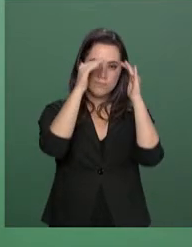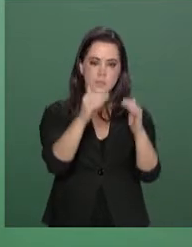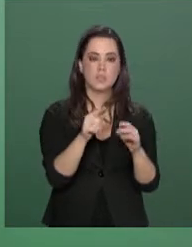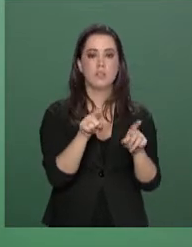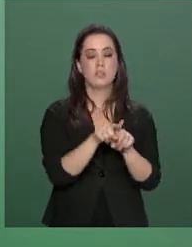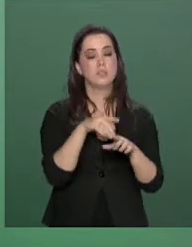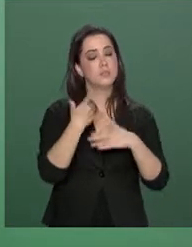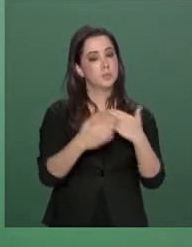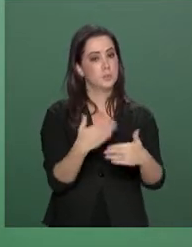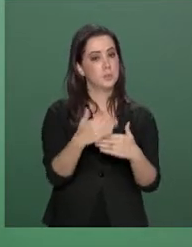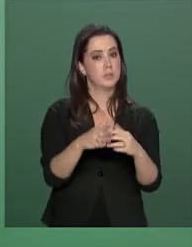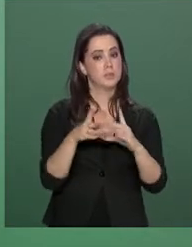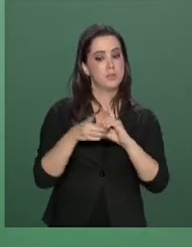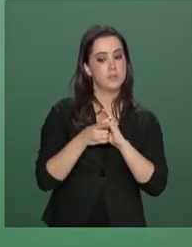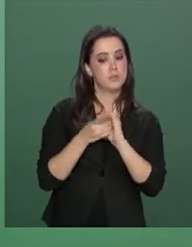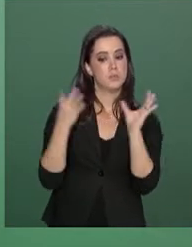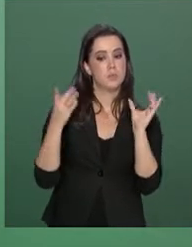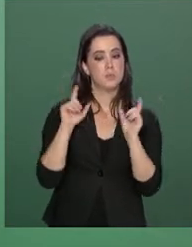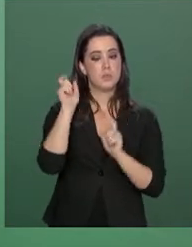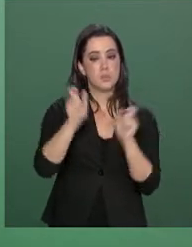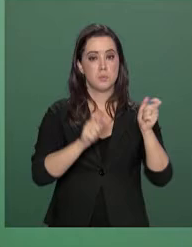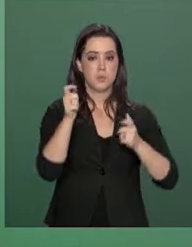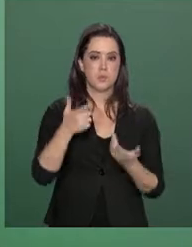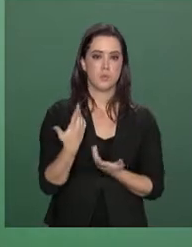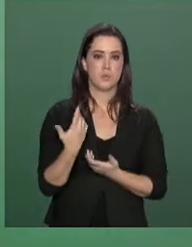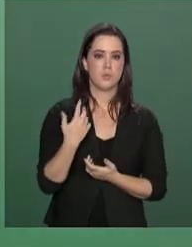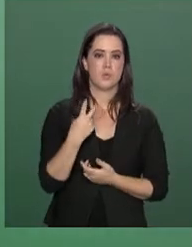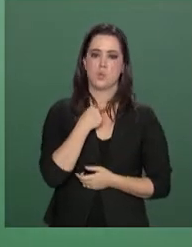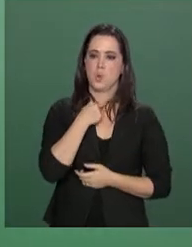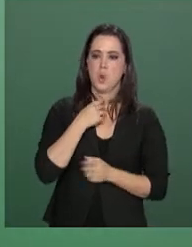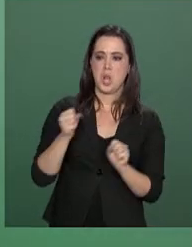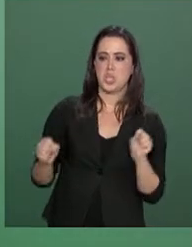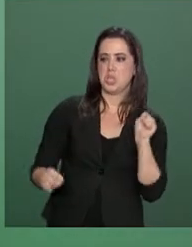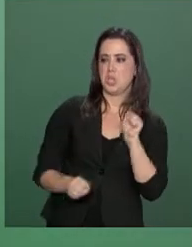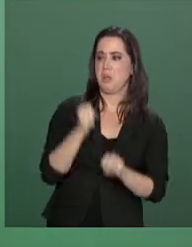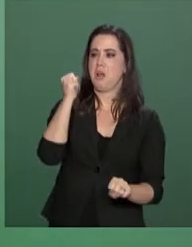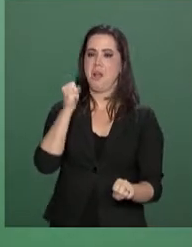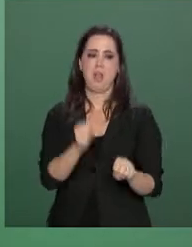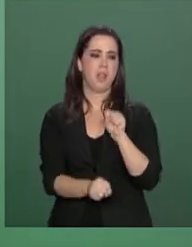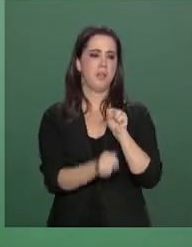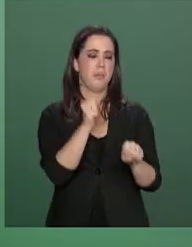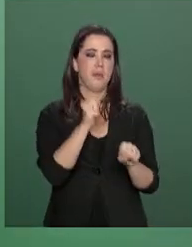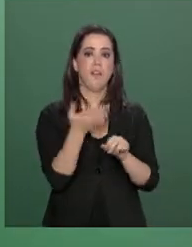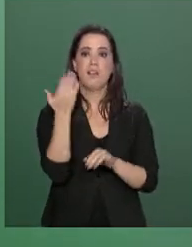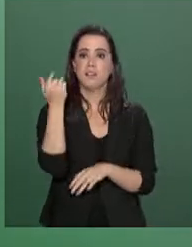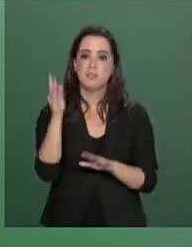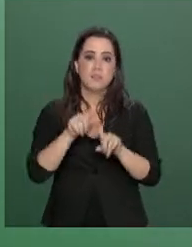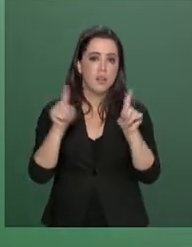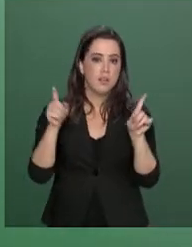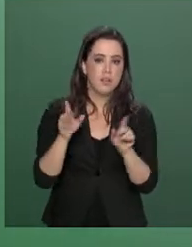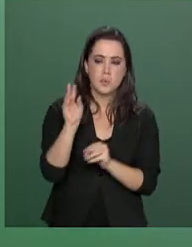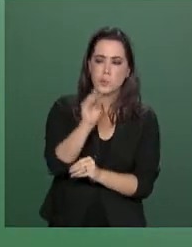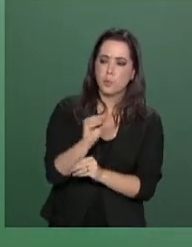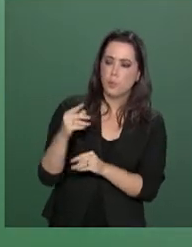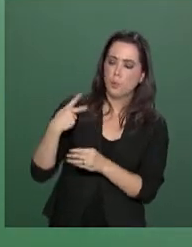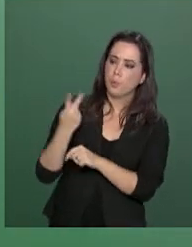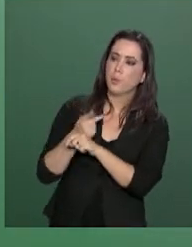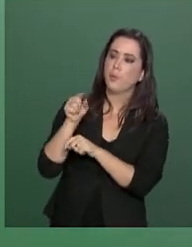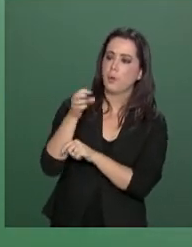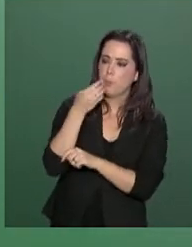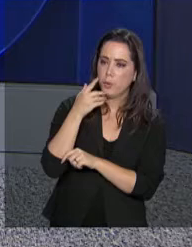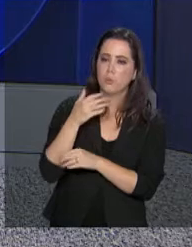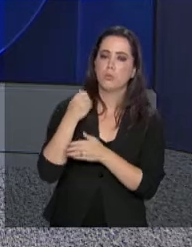este processo democrático em que as pessoas não tentam destruir o que foi feito no passado, mas, ao contrário, buscam